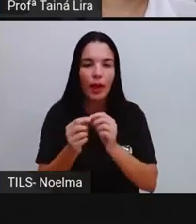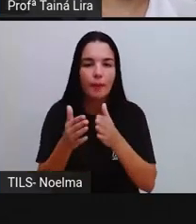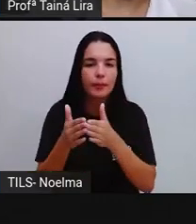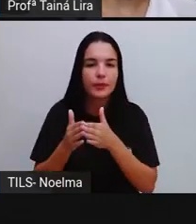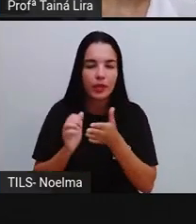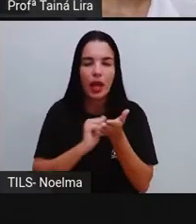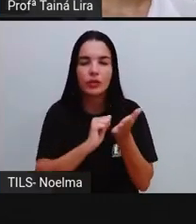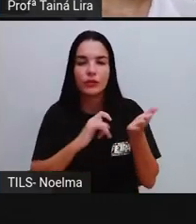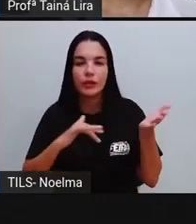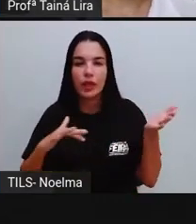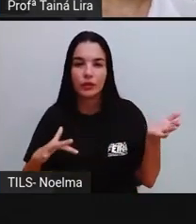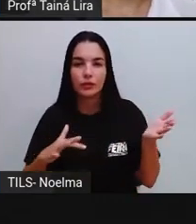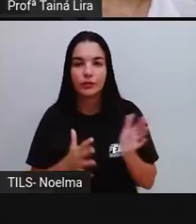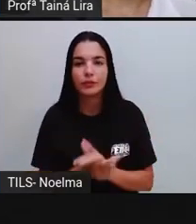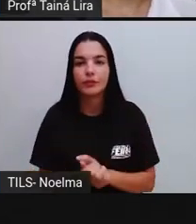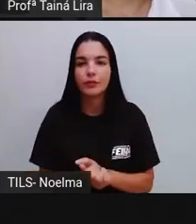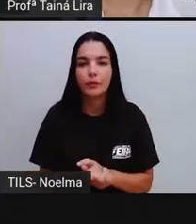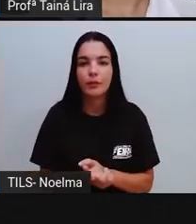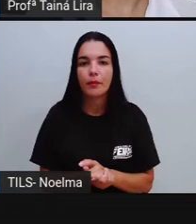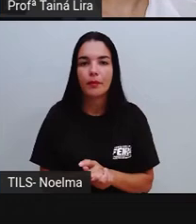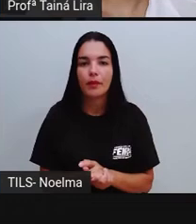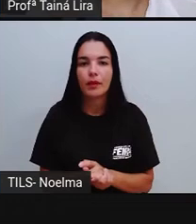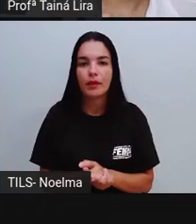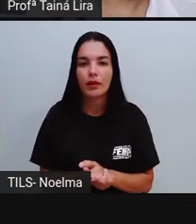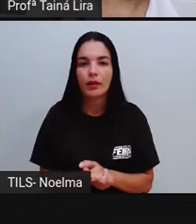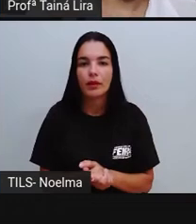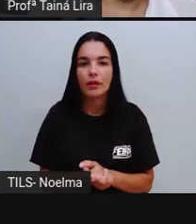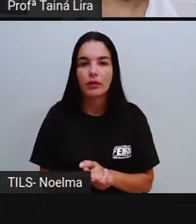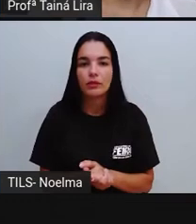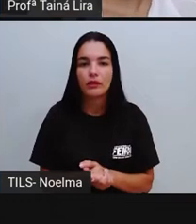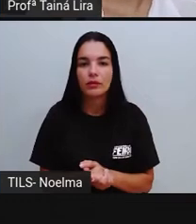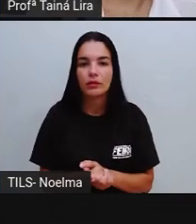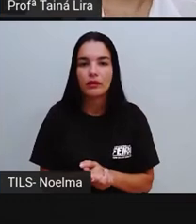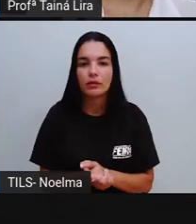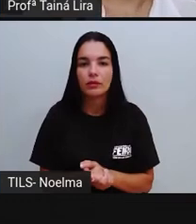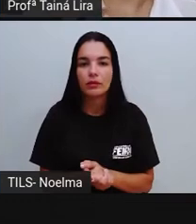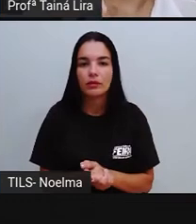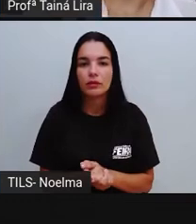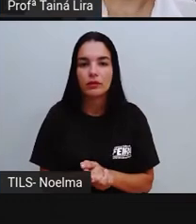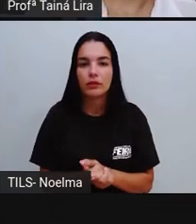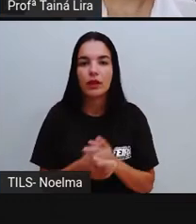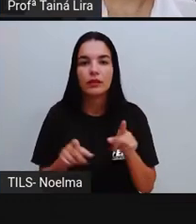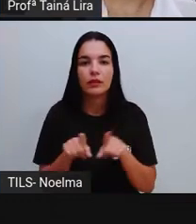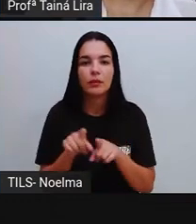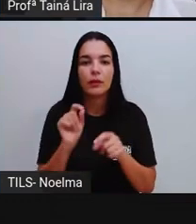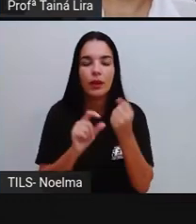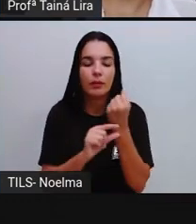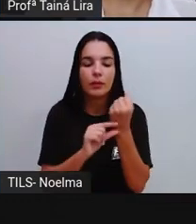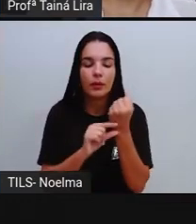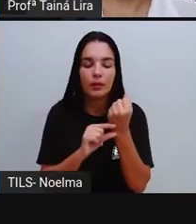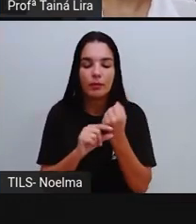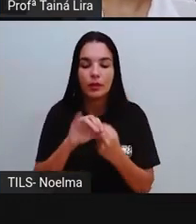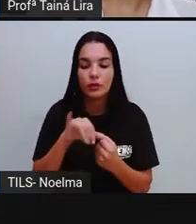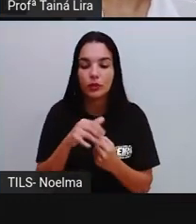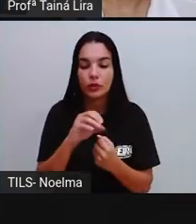pedindo, Tá? Então, É também um poeminha de Elias José,